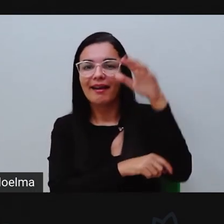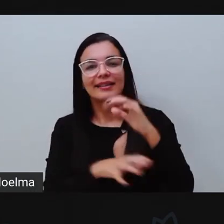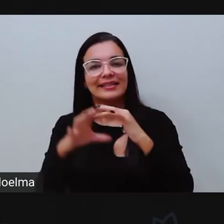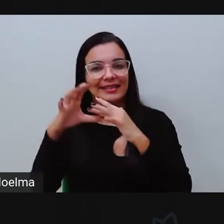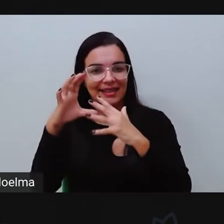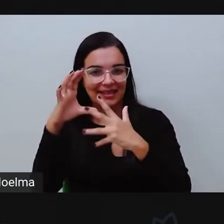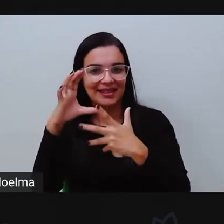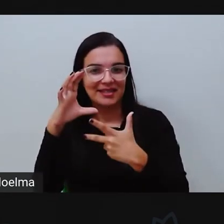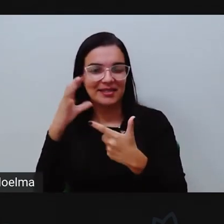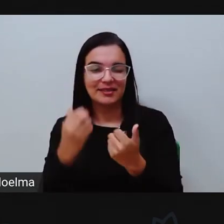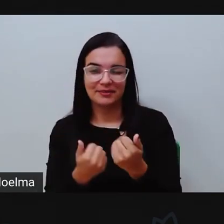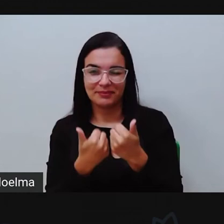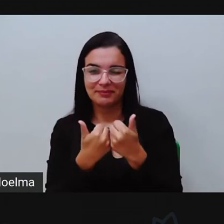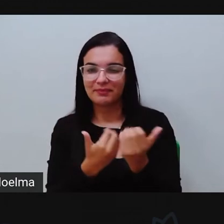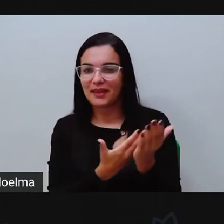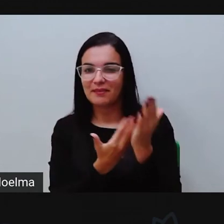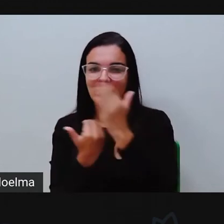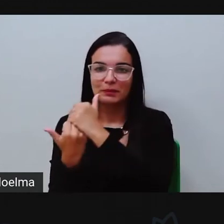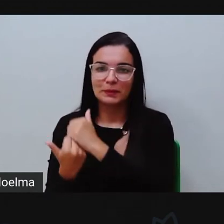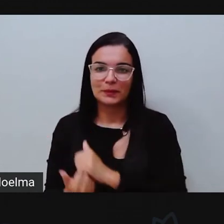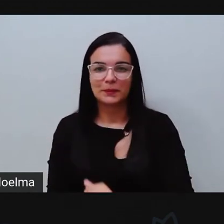do conto de fada. Vamos assistir?